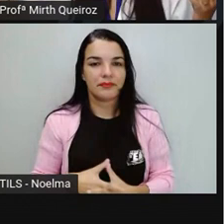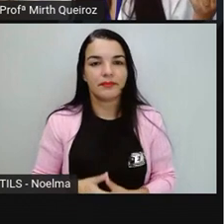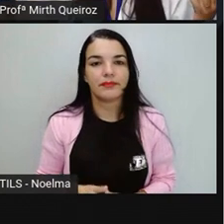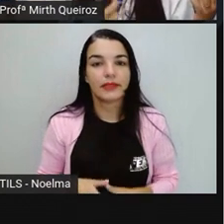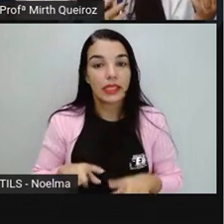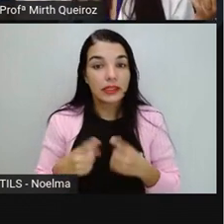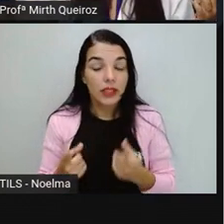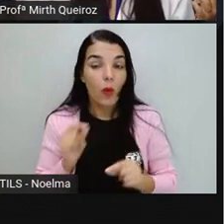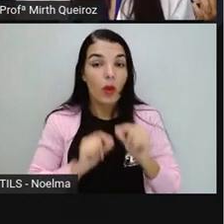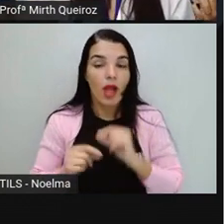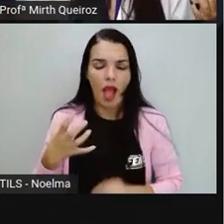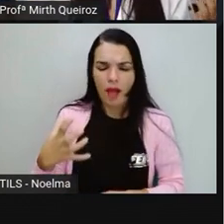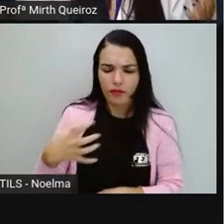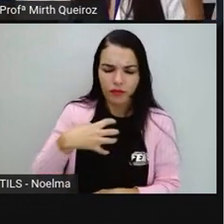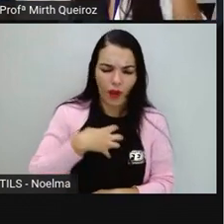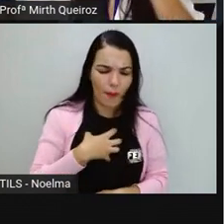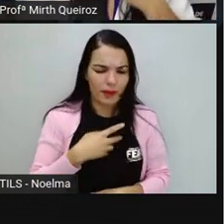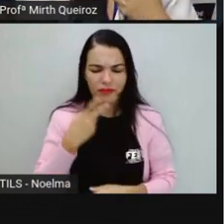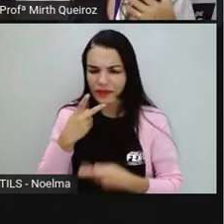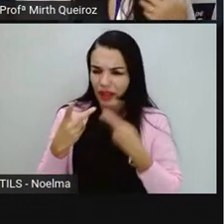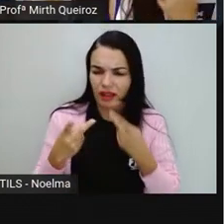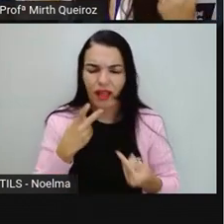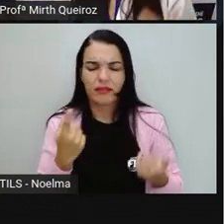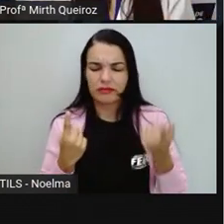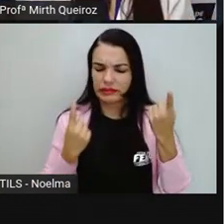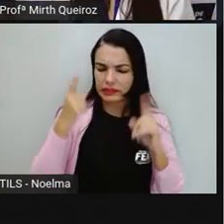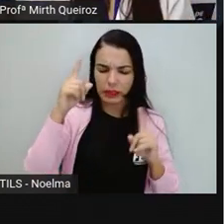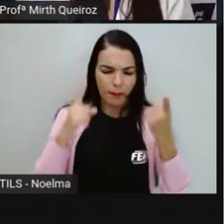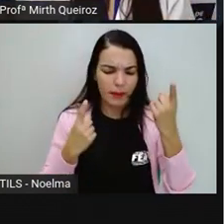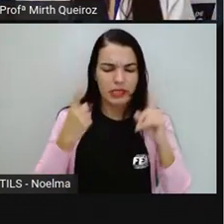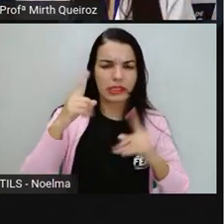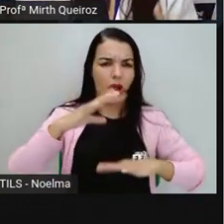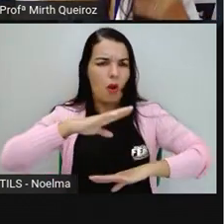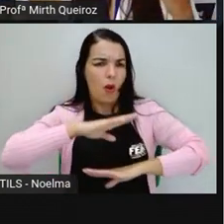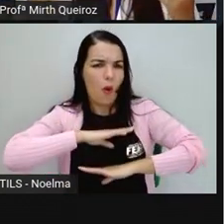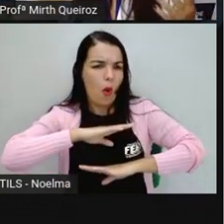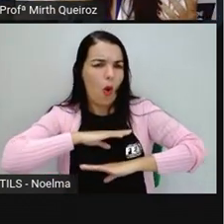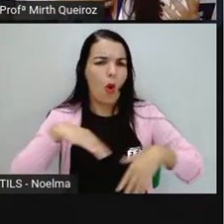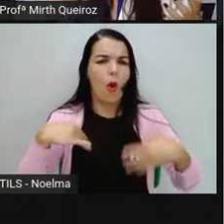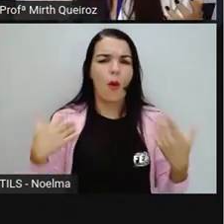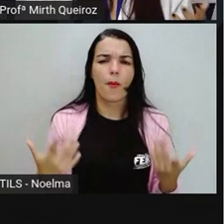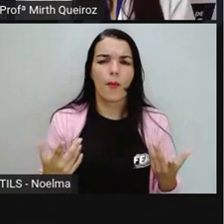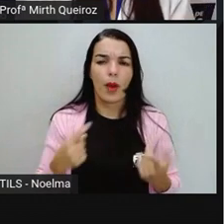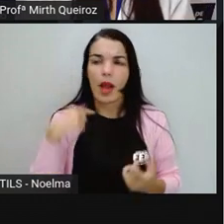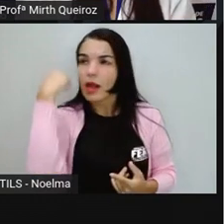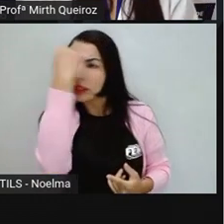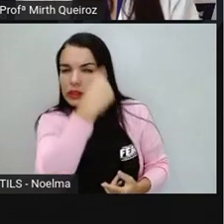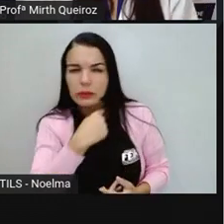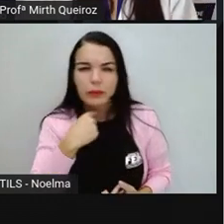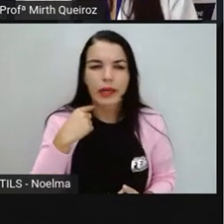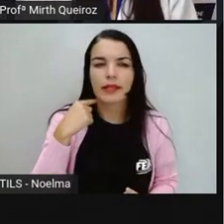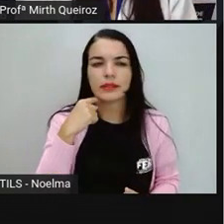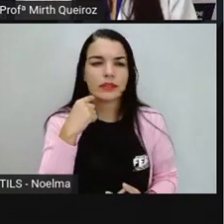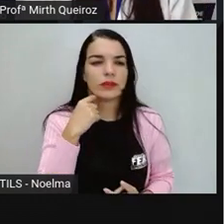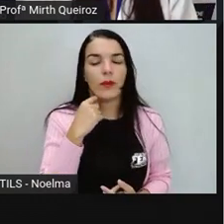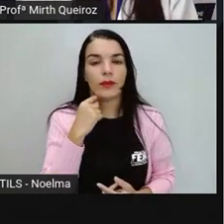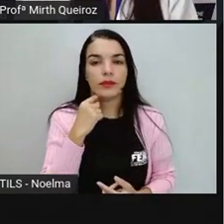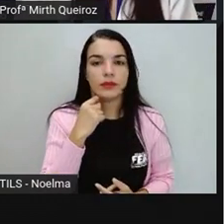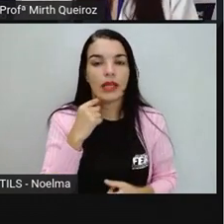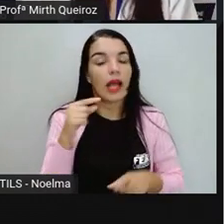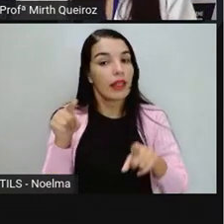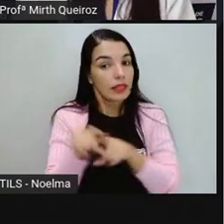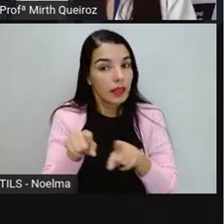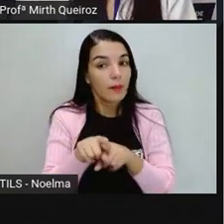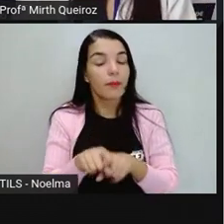forma de se expressar corporalmente as nossas expressões faciais,